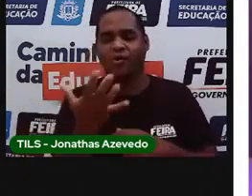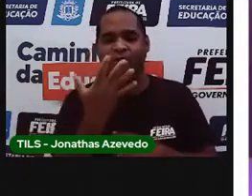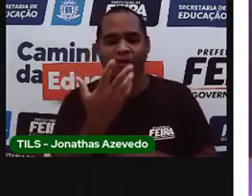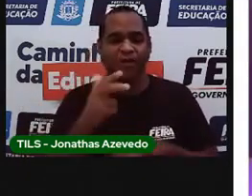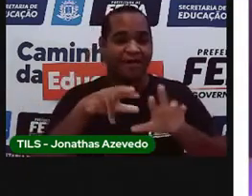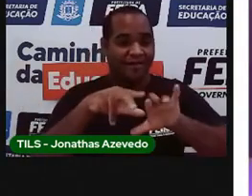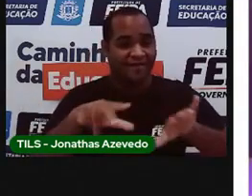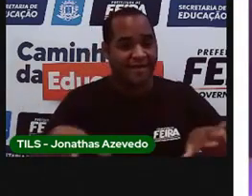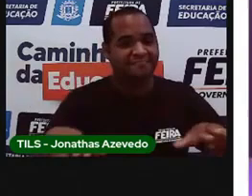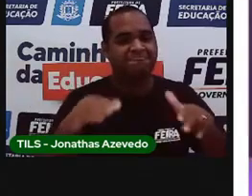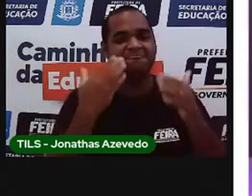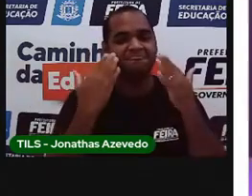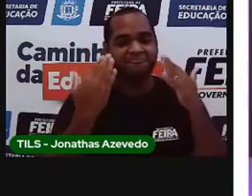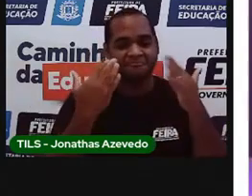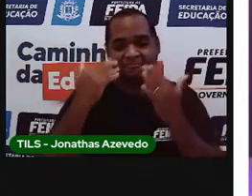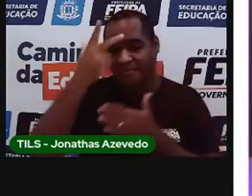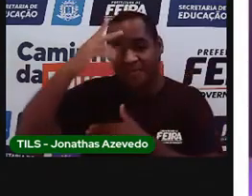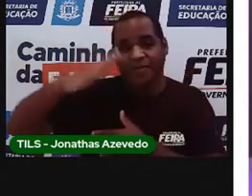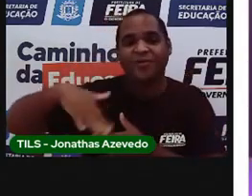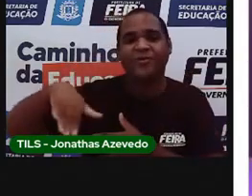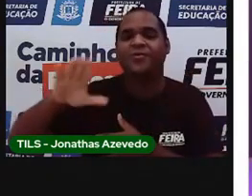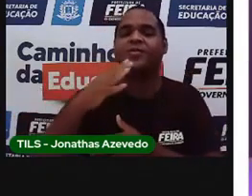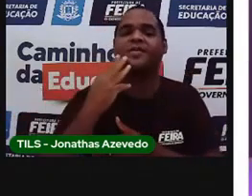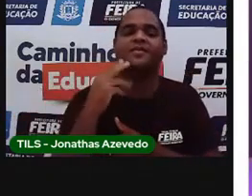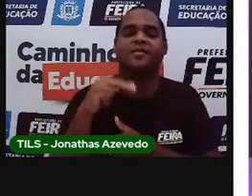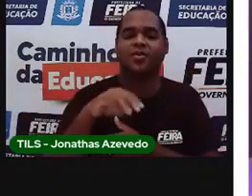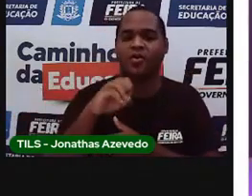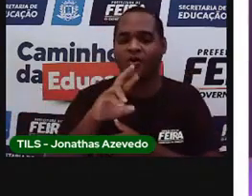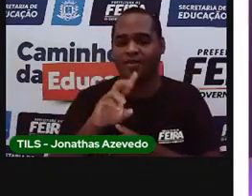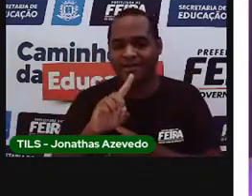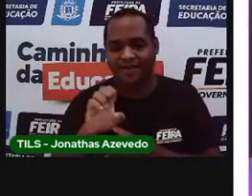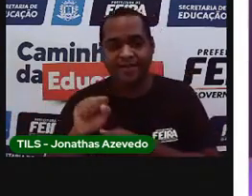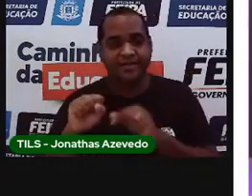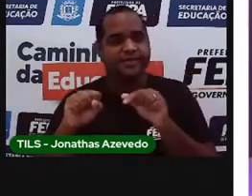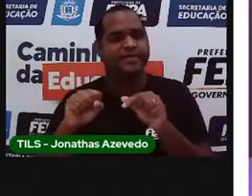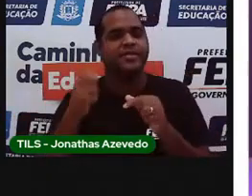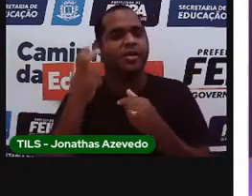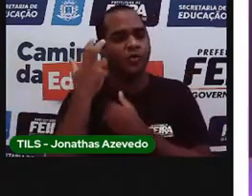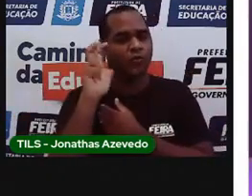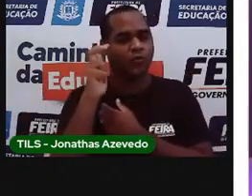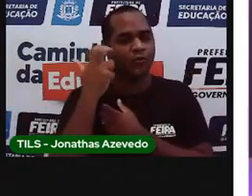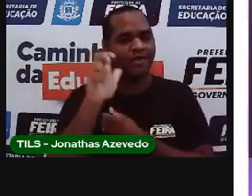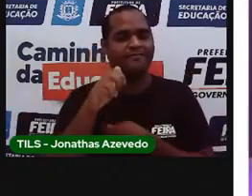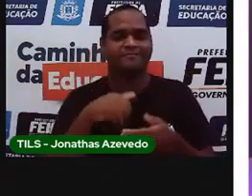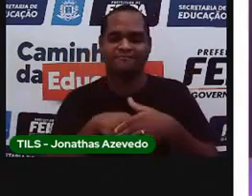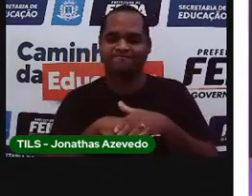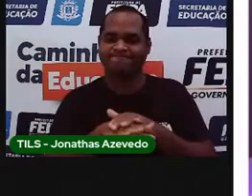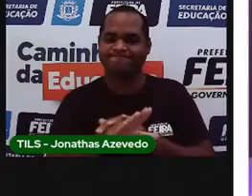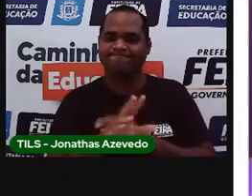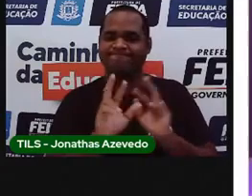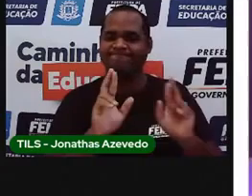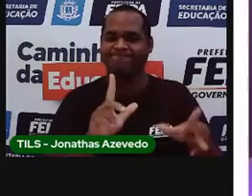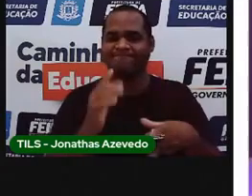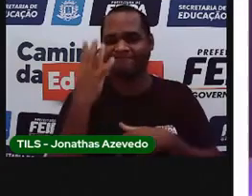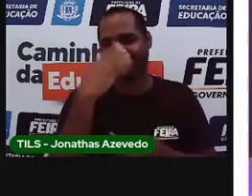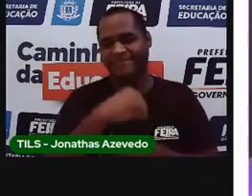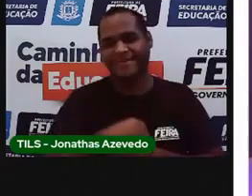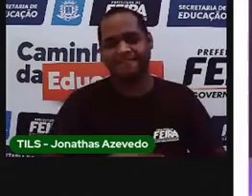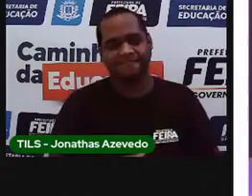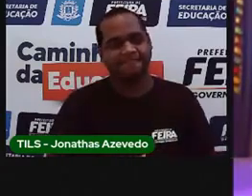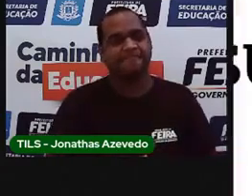mostra para as pessoas que o Nordeste tem uma cultura e uma tradição muito linda.